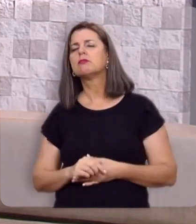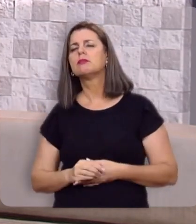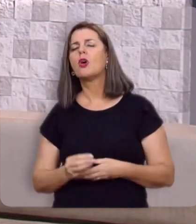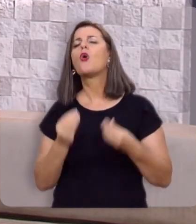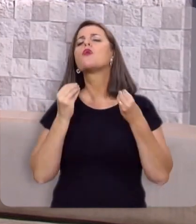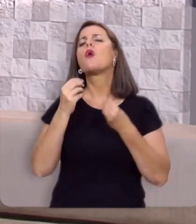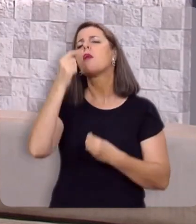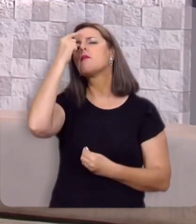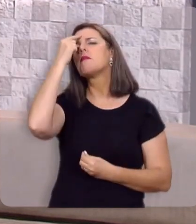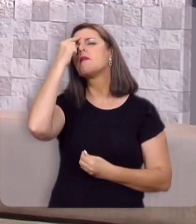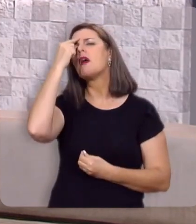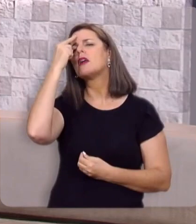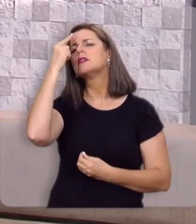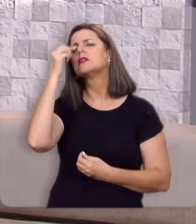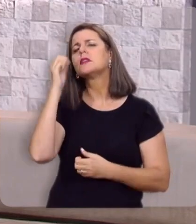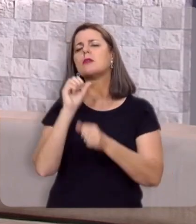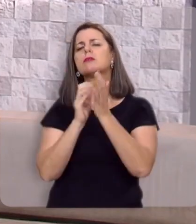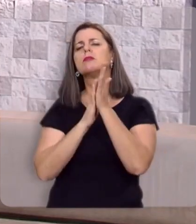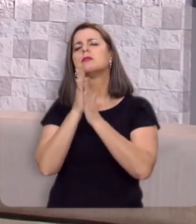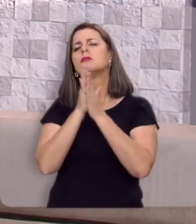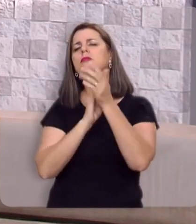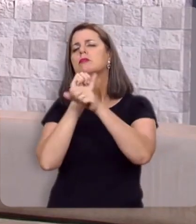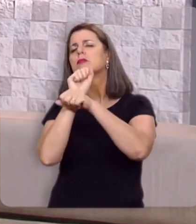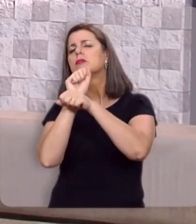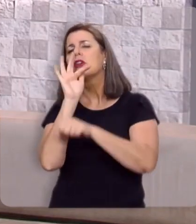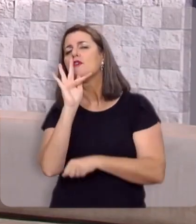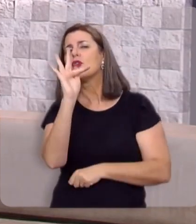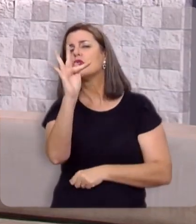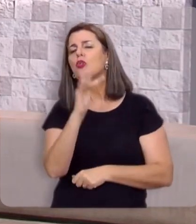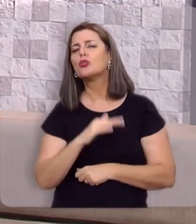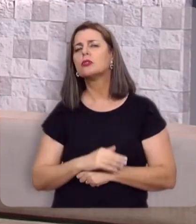Como você avalia suas expectativas do futuro?